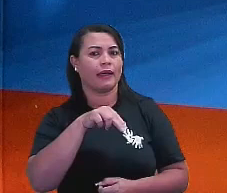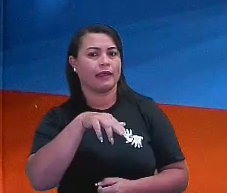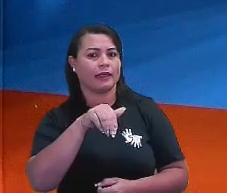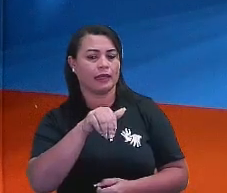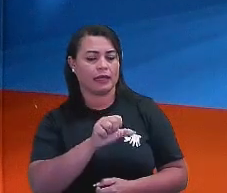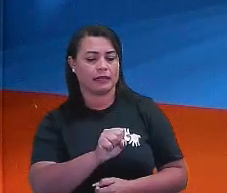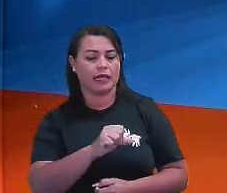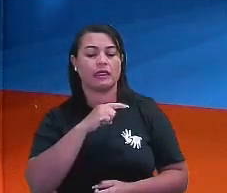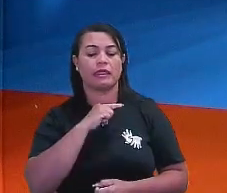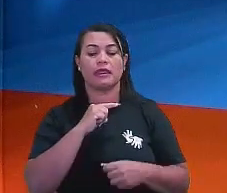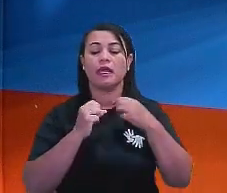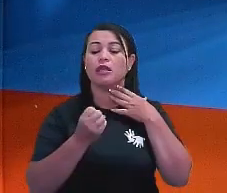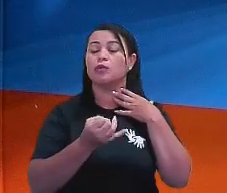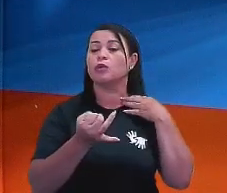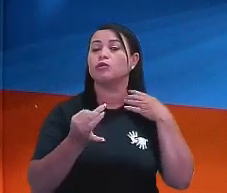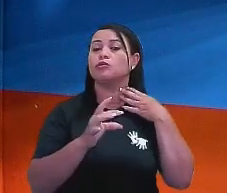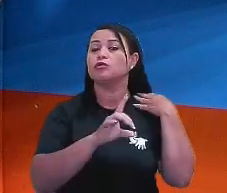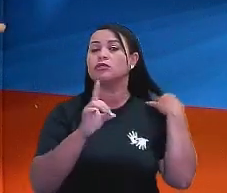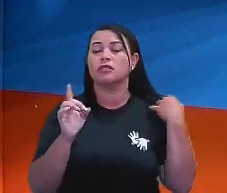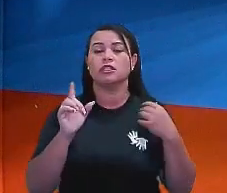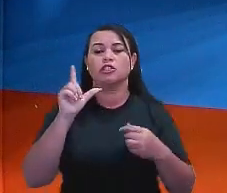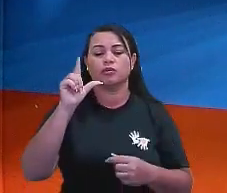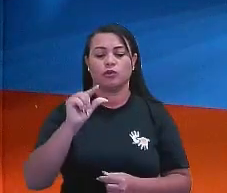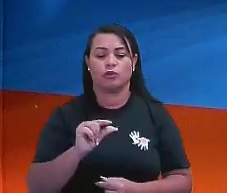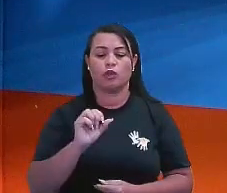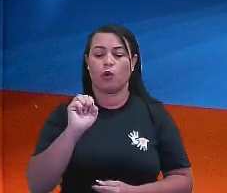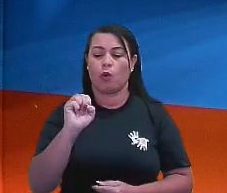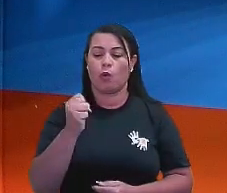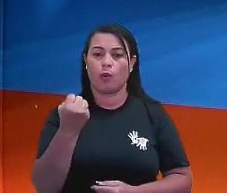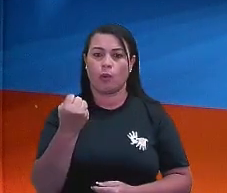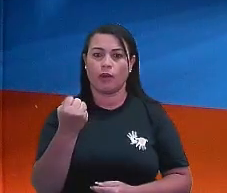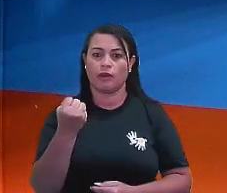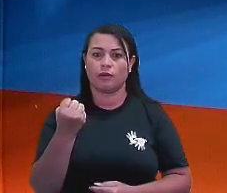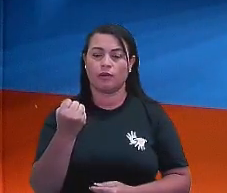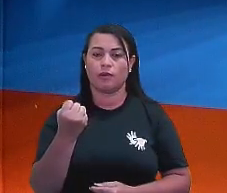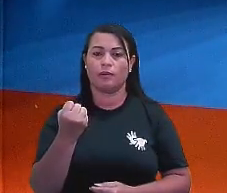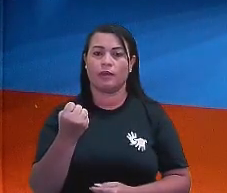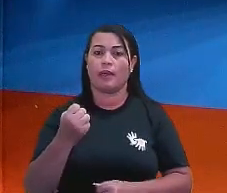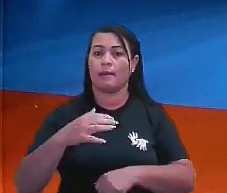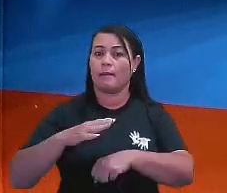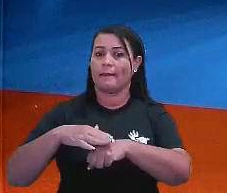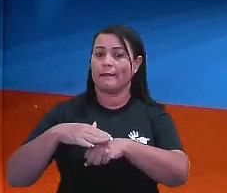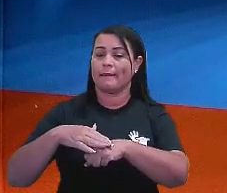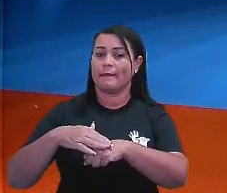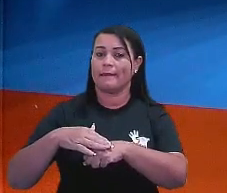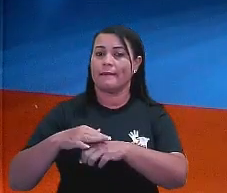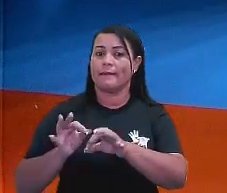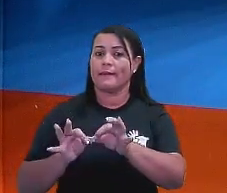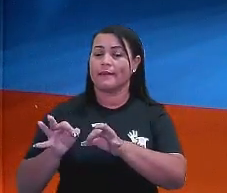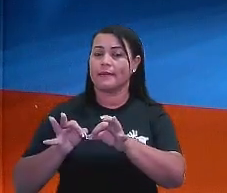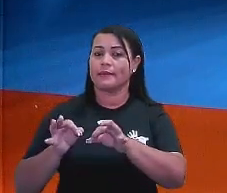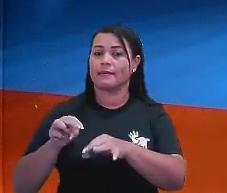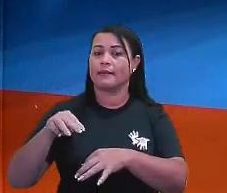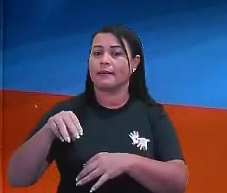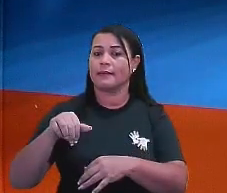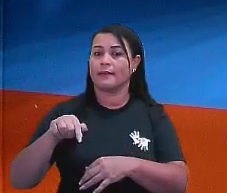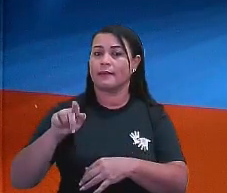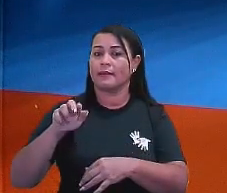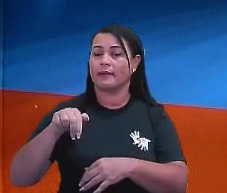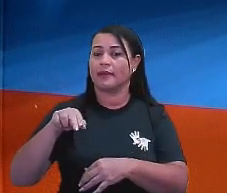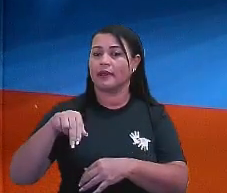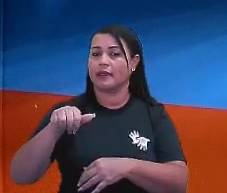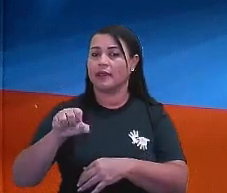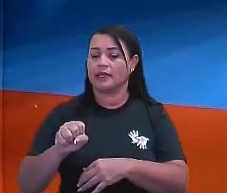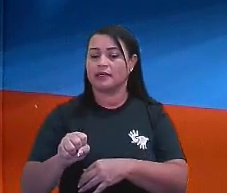diminuir. Então, oito máquinas, três dias. Então, gente percebe aí que há uma diminuição na